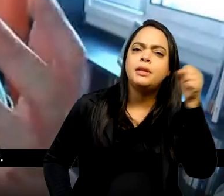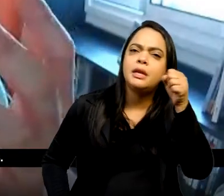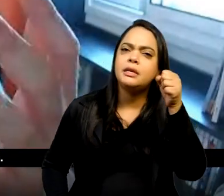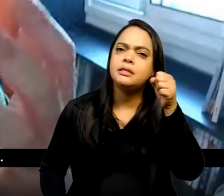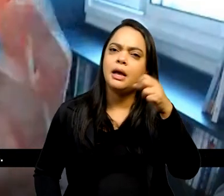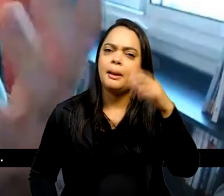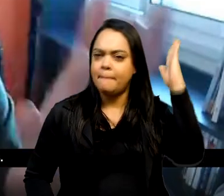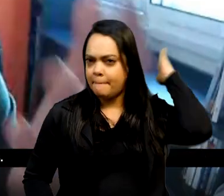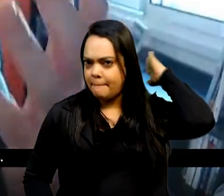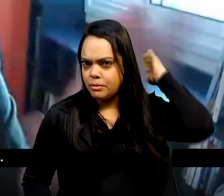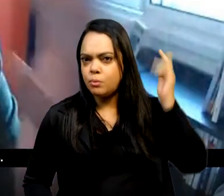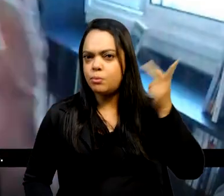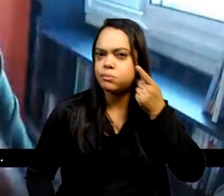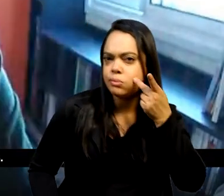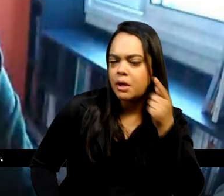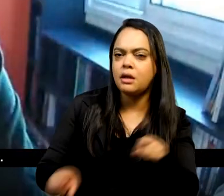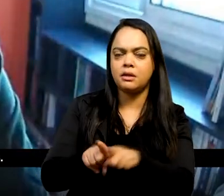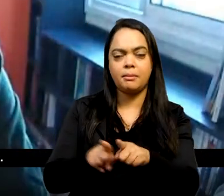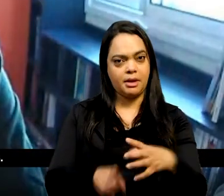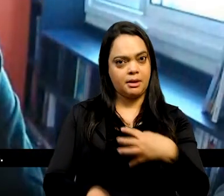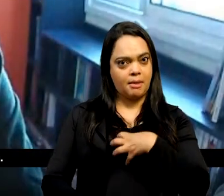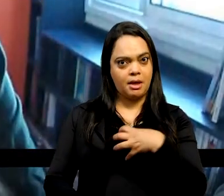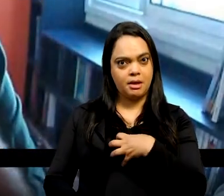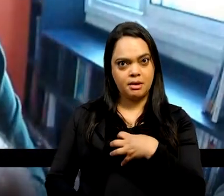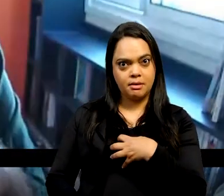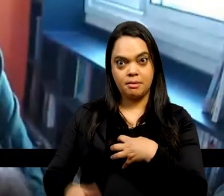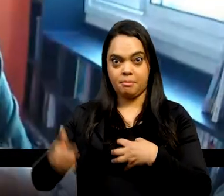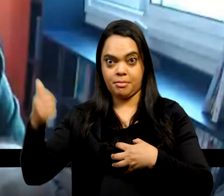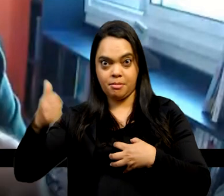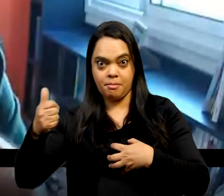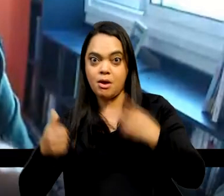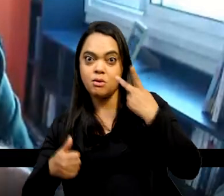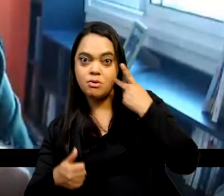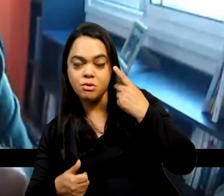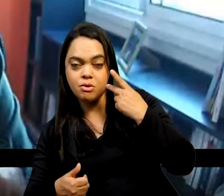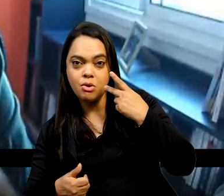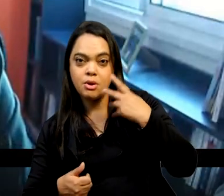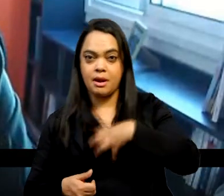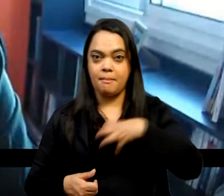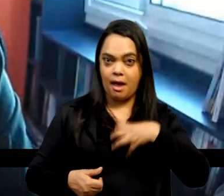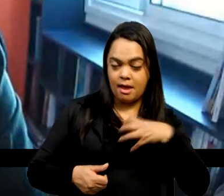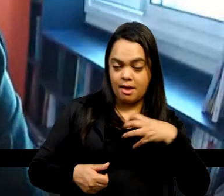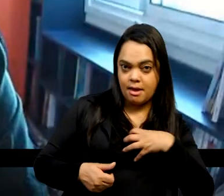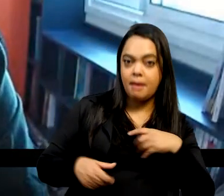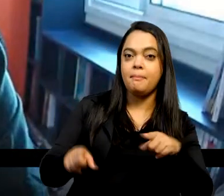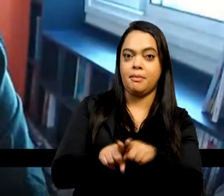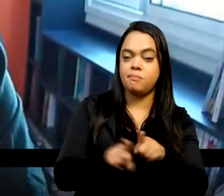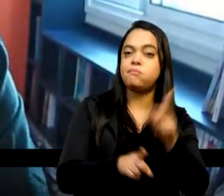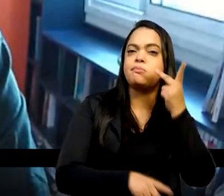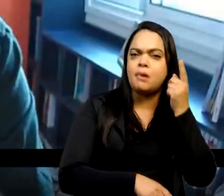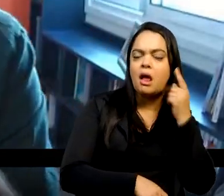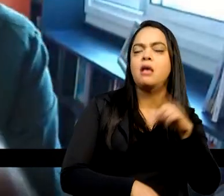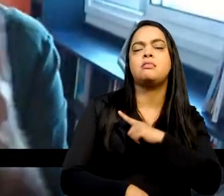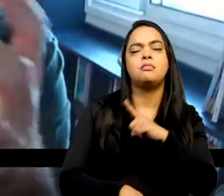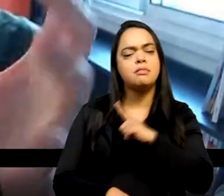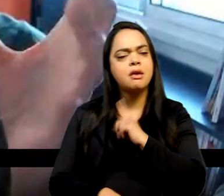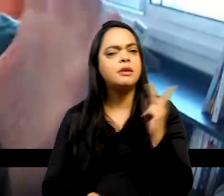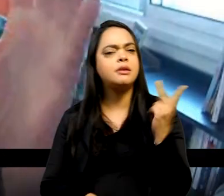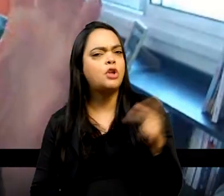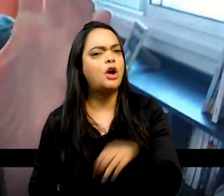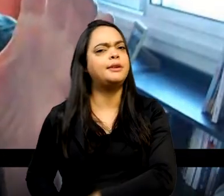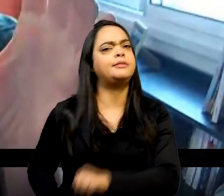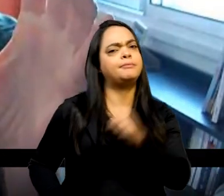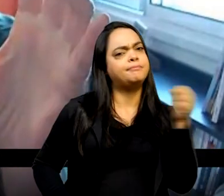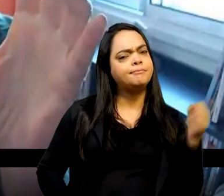na Bahia do que no Ceará, mas no Ceará também tem bons trabalhos. No Ceará e sobre o Ceará na independência. Então, meus